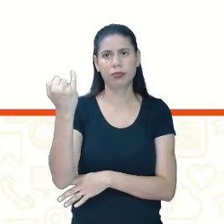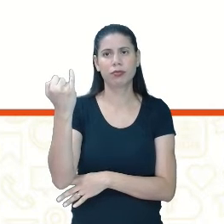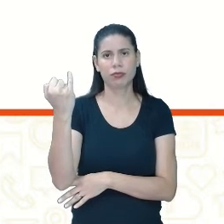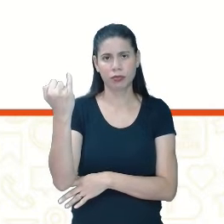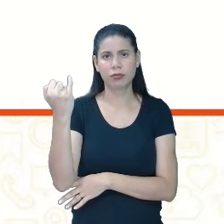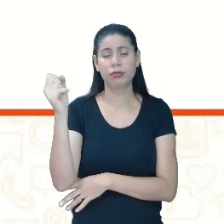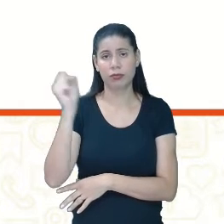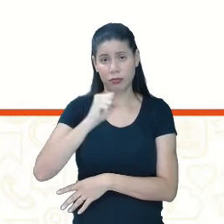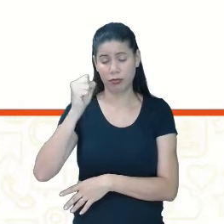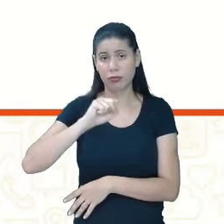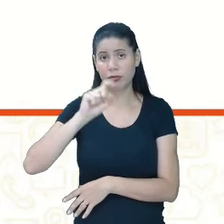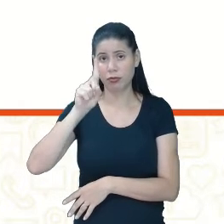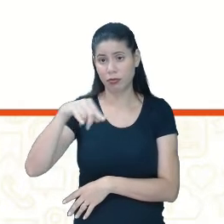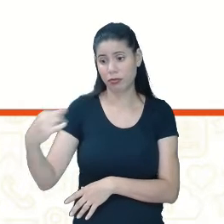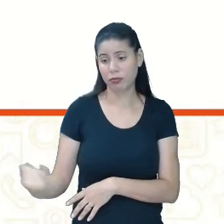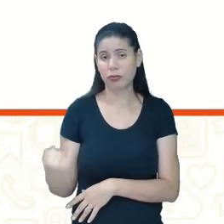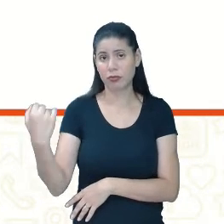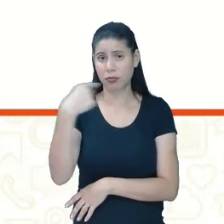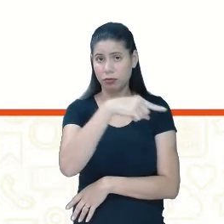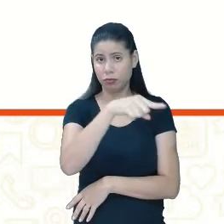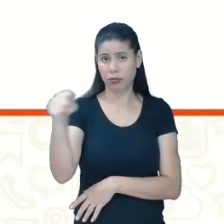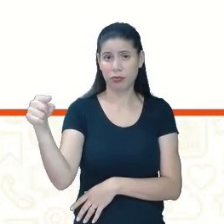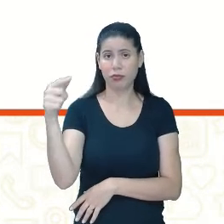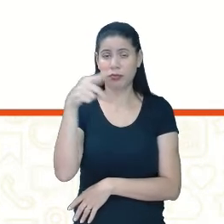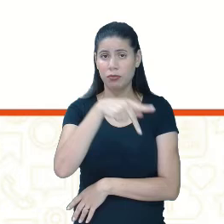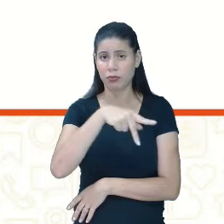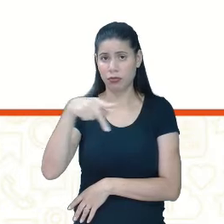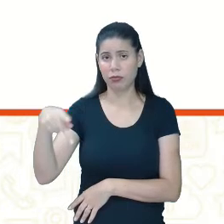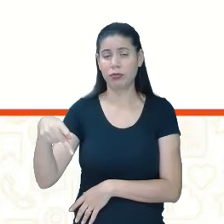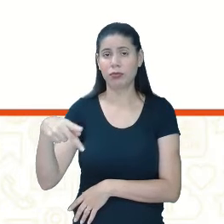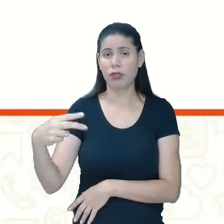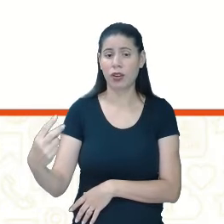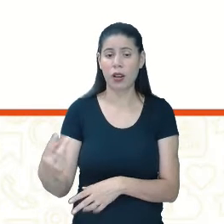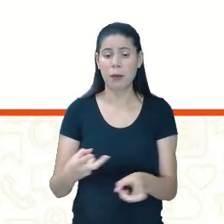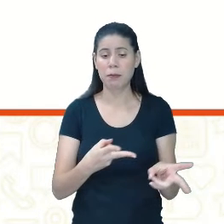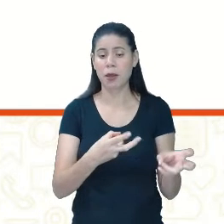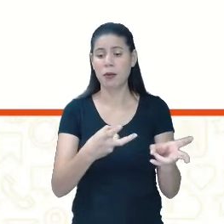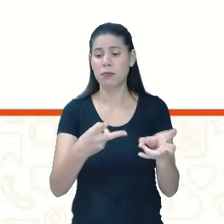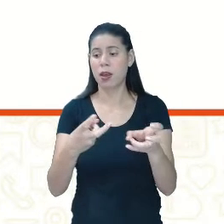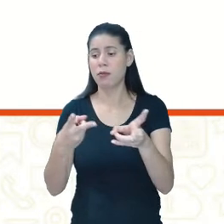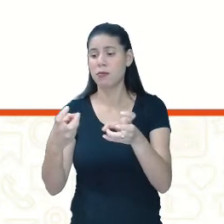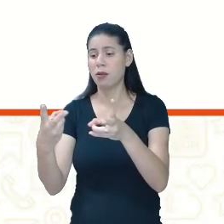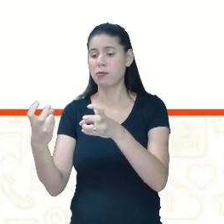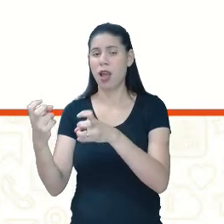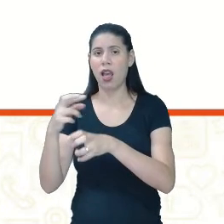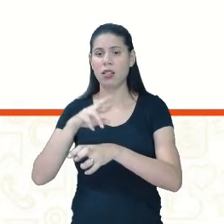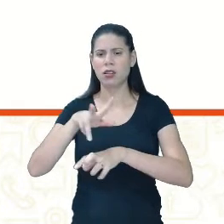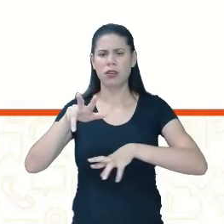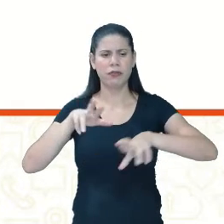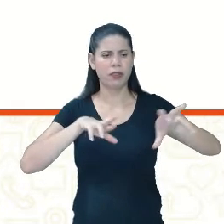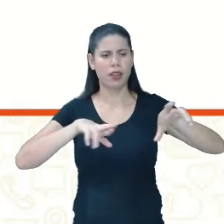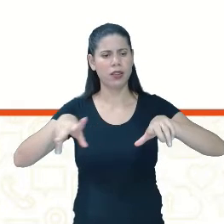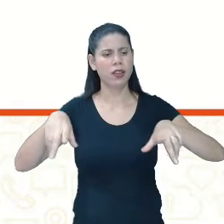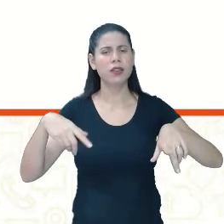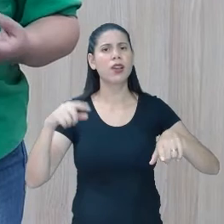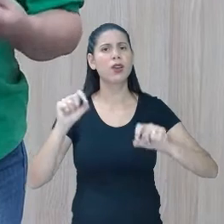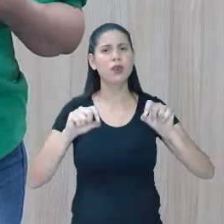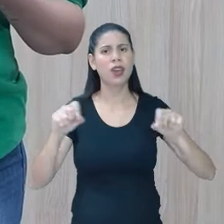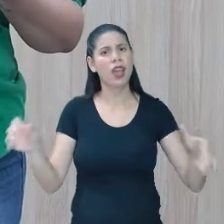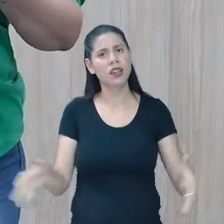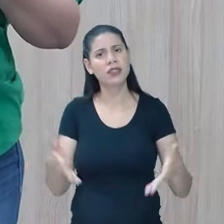importante que você, professor, valorize as diferenças. A valorização das diferenças.